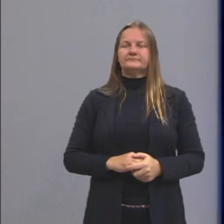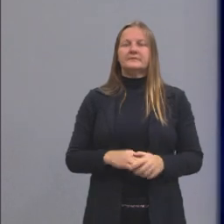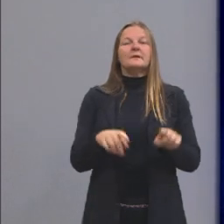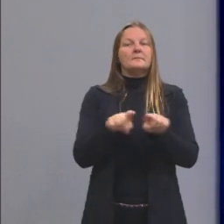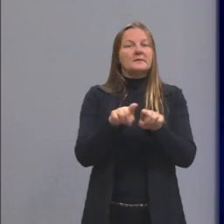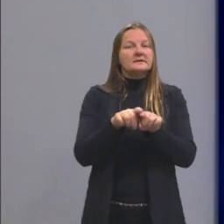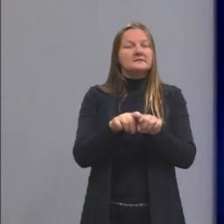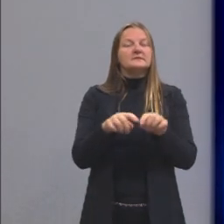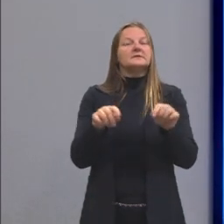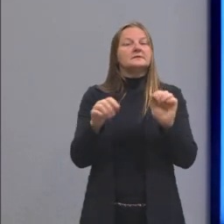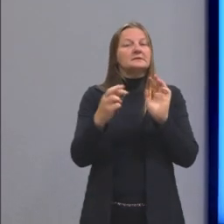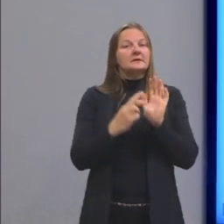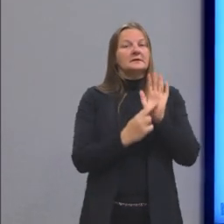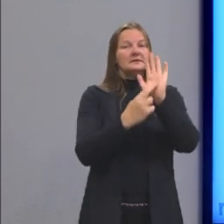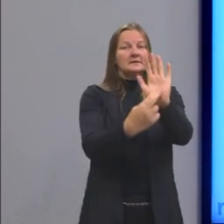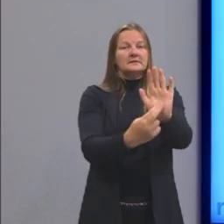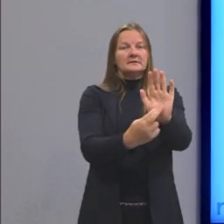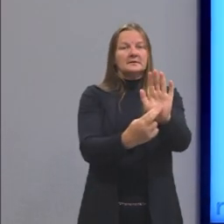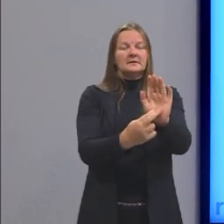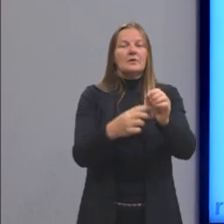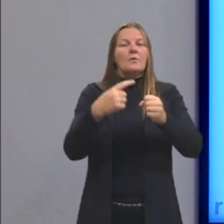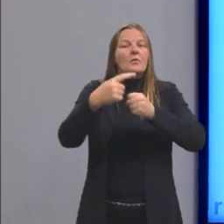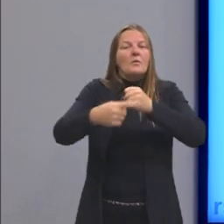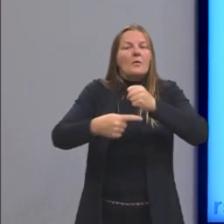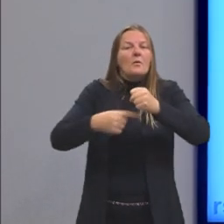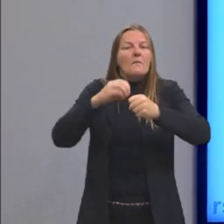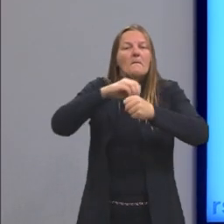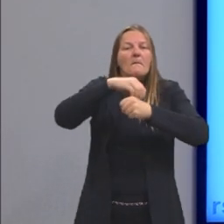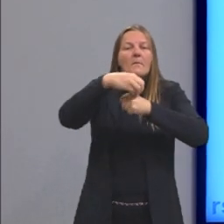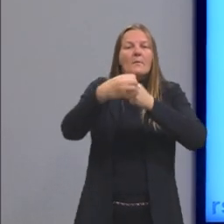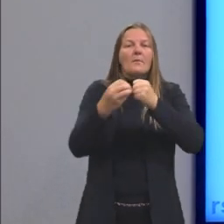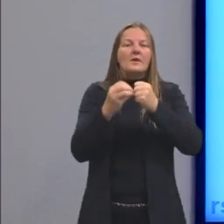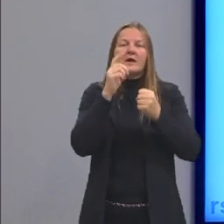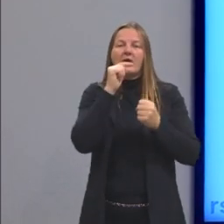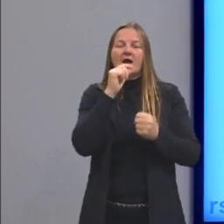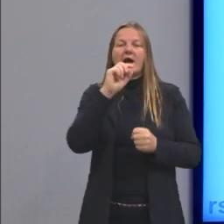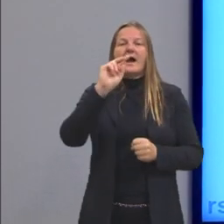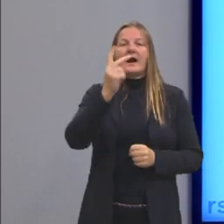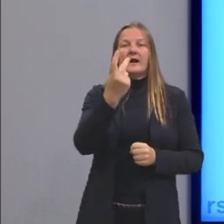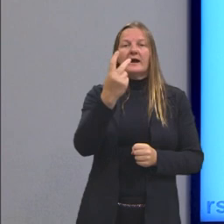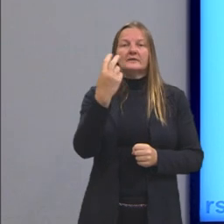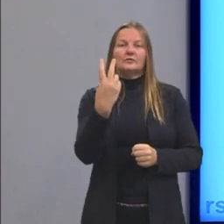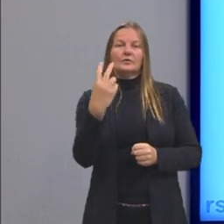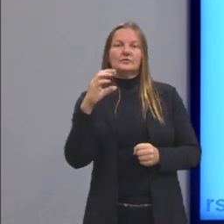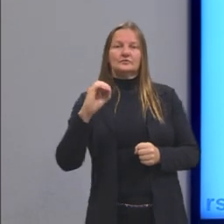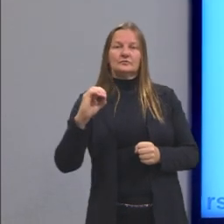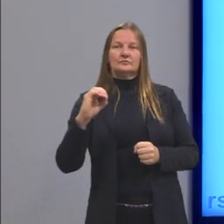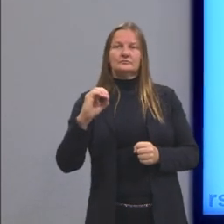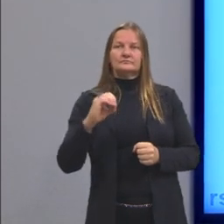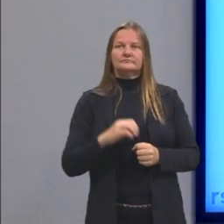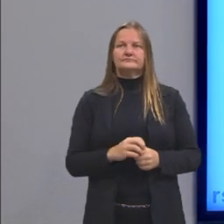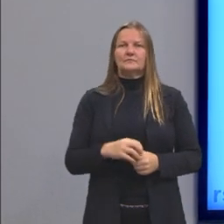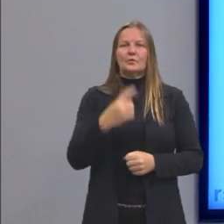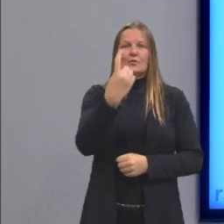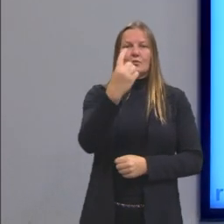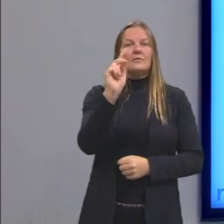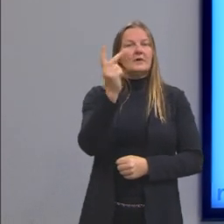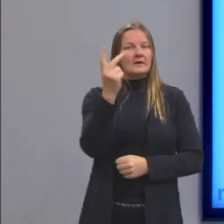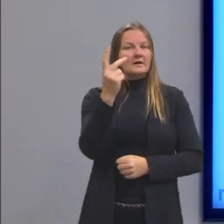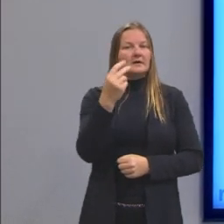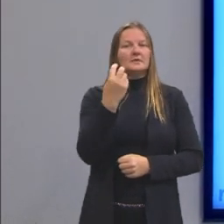Depois, a gente pode, então, mostrar a molécula da água, que é H2O. H e dois O's